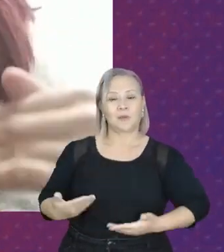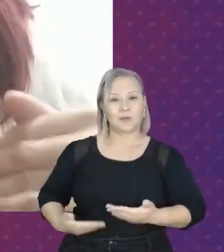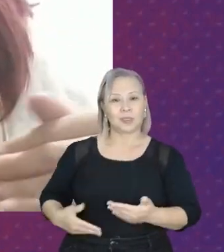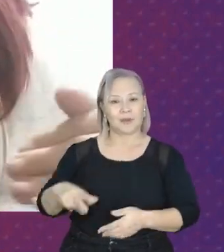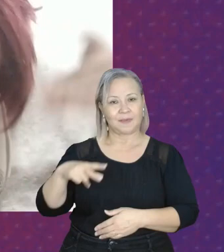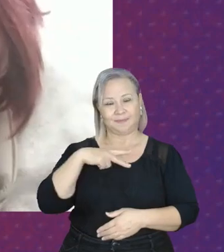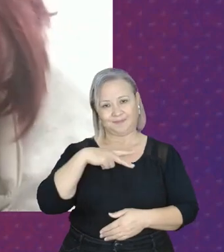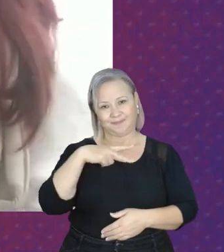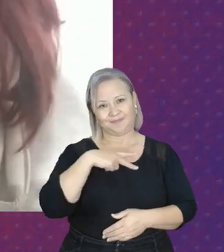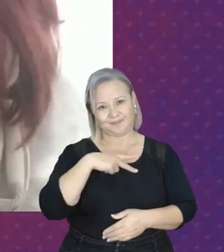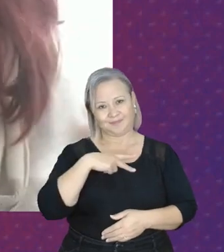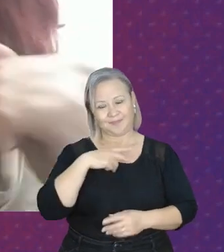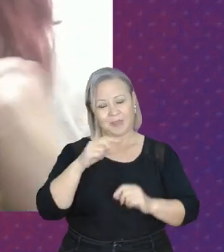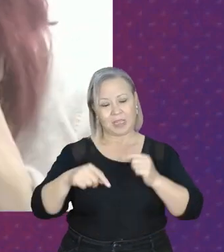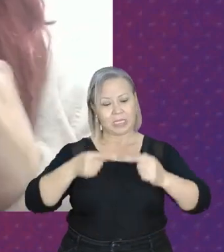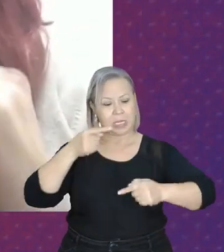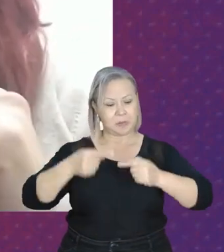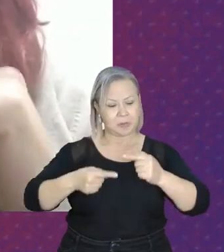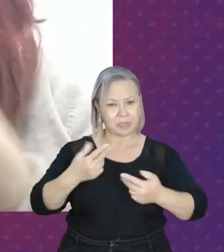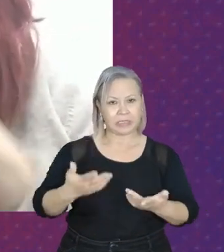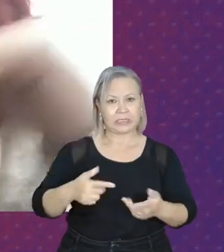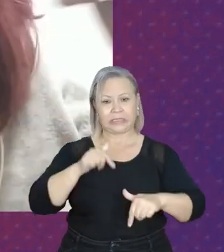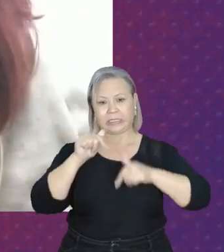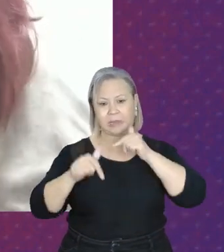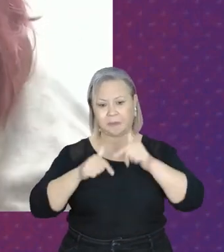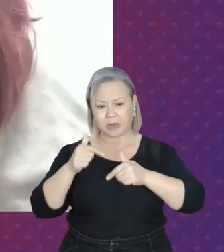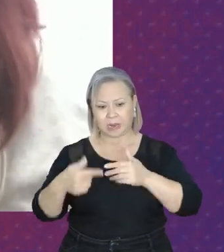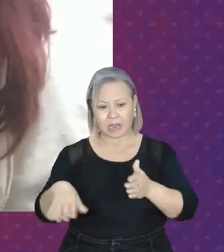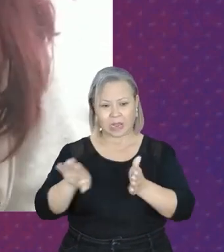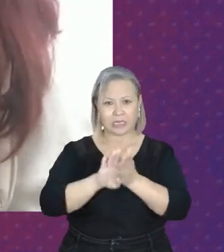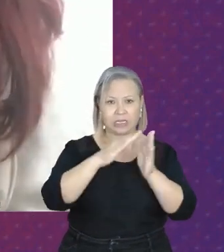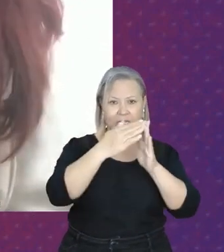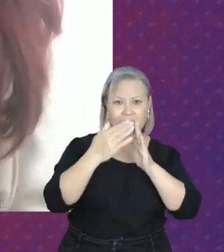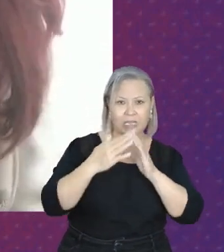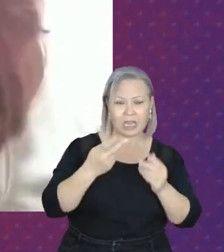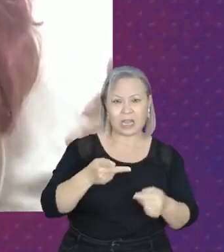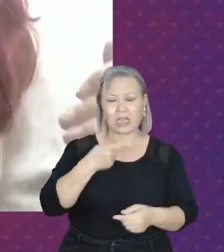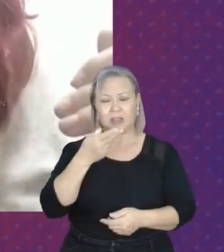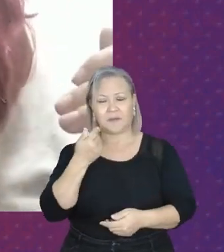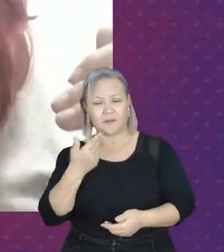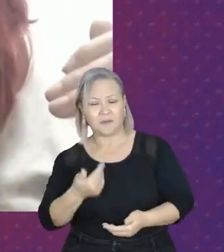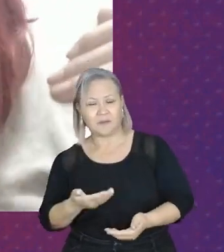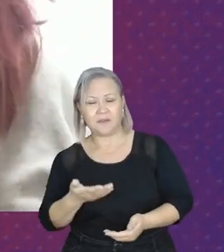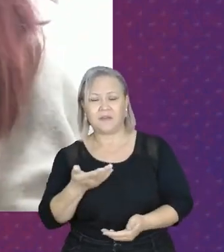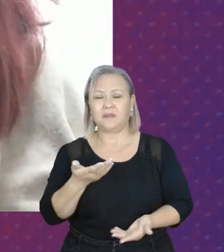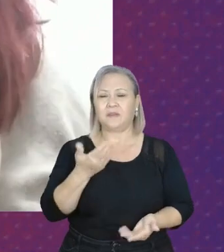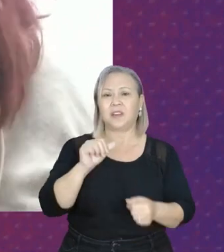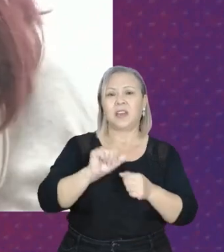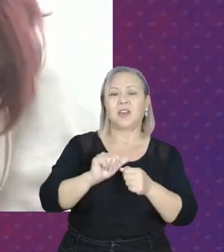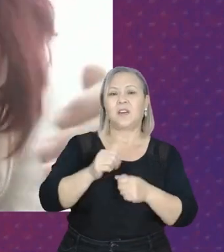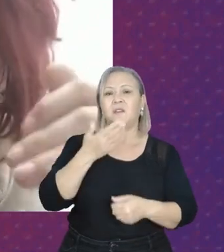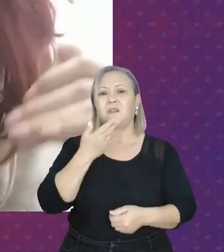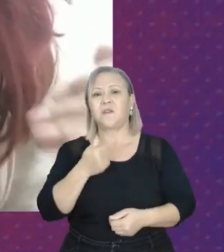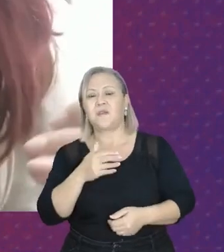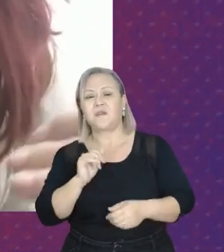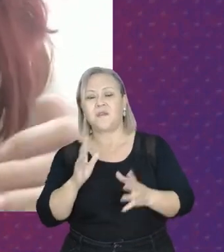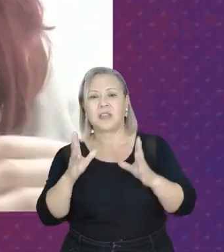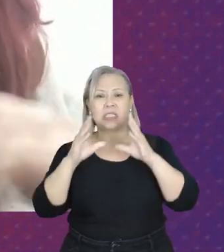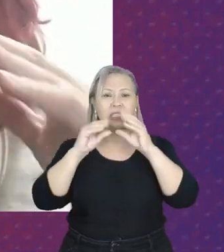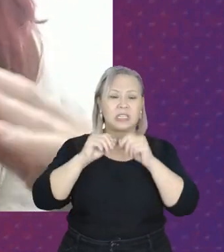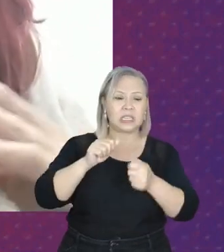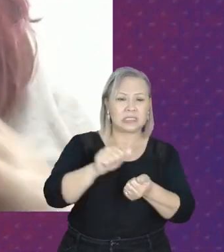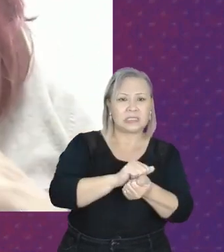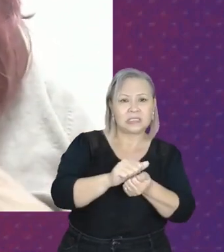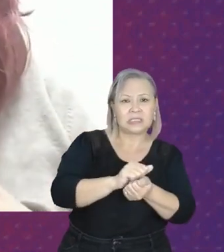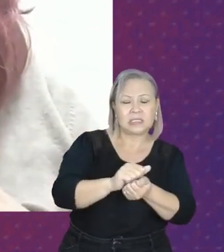gente está na política, gente está trabalhando, tem que chegar em casa, ainda tem que fazer uma janta, ainda tem que lavar uma roupa, lavar uma louça,